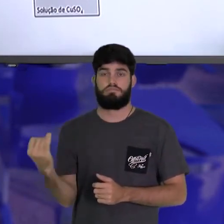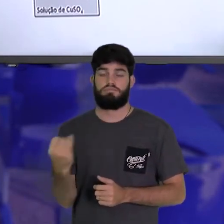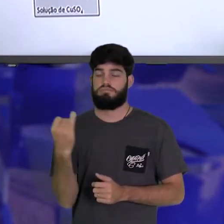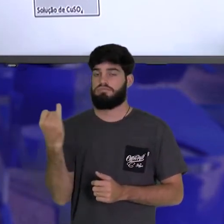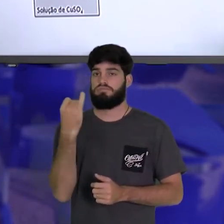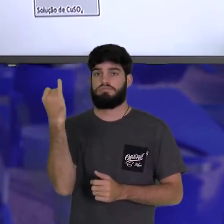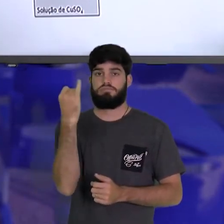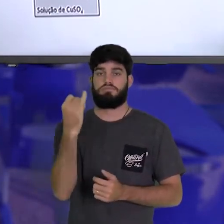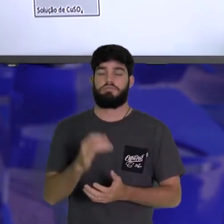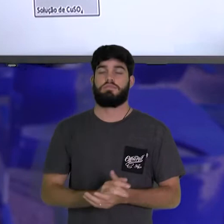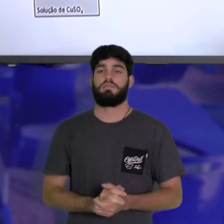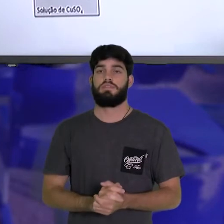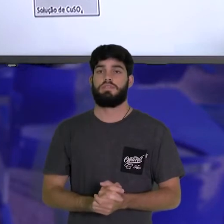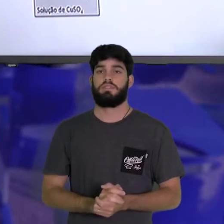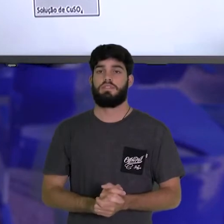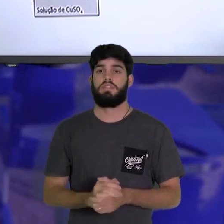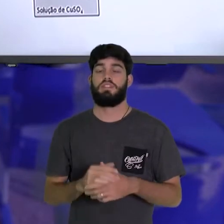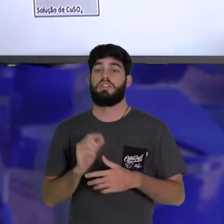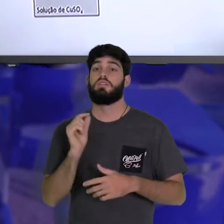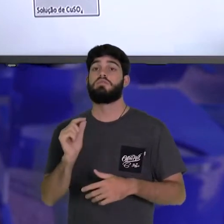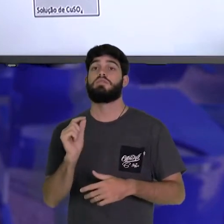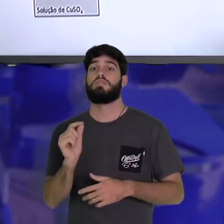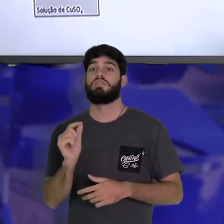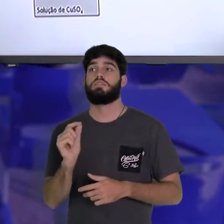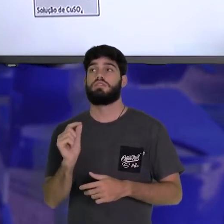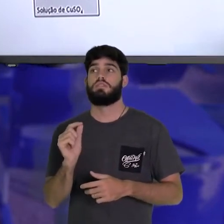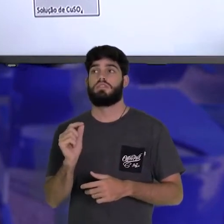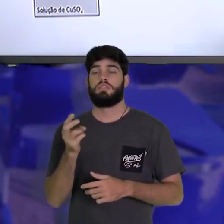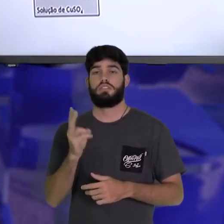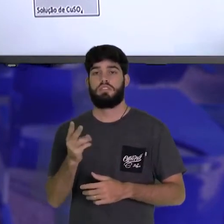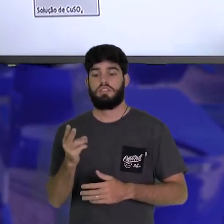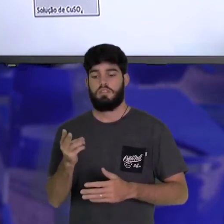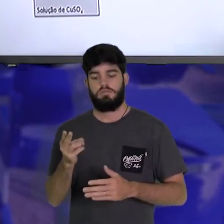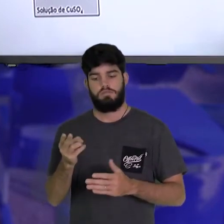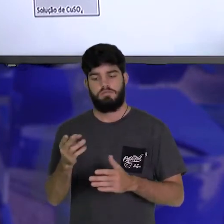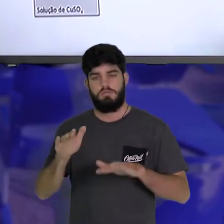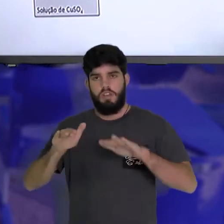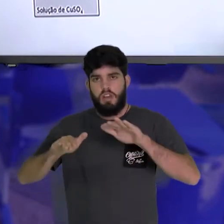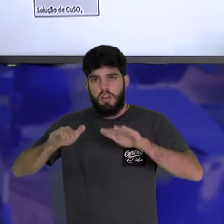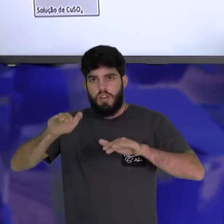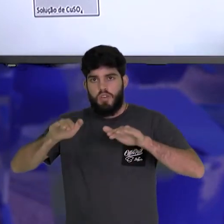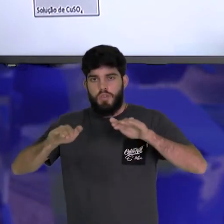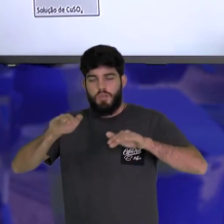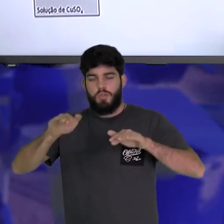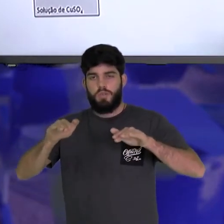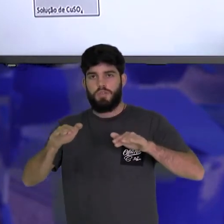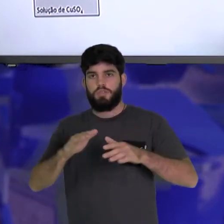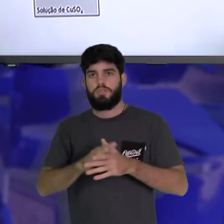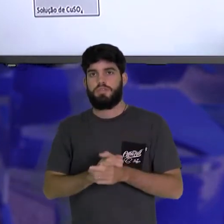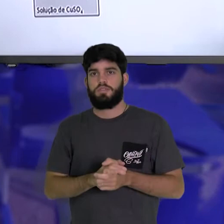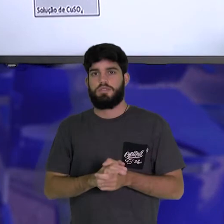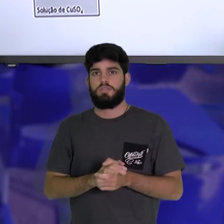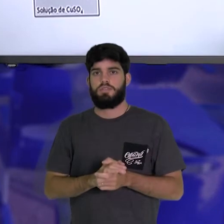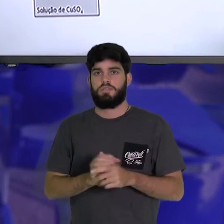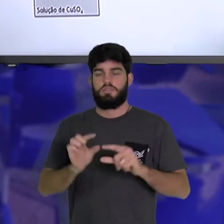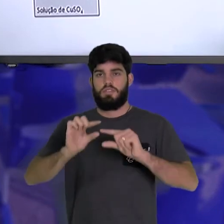importantíssima, que é, manter, o equilíbrio, dos íons, que é, fechar, o